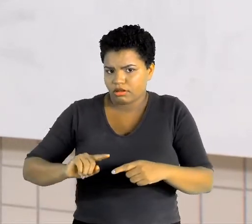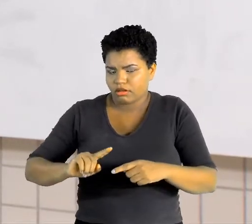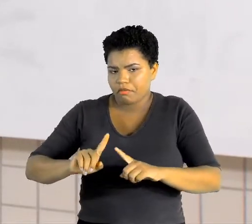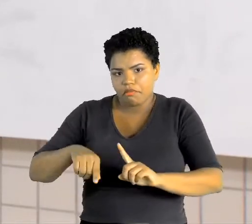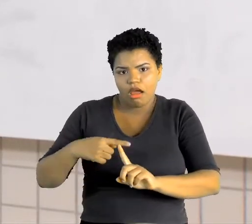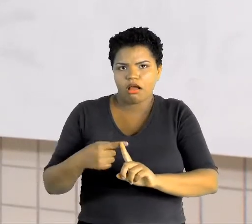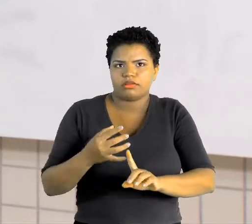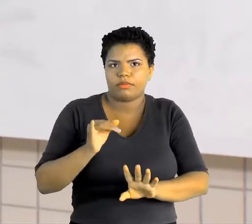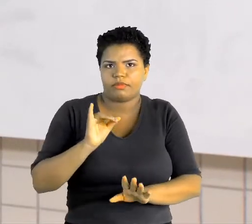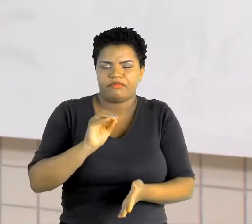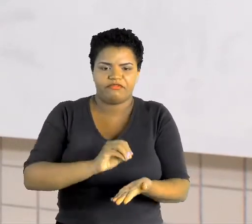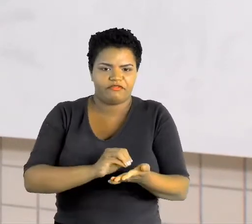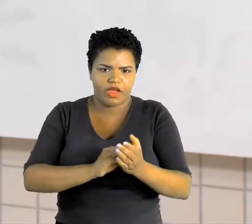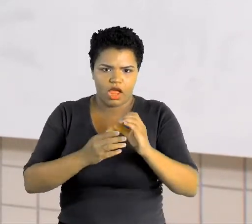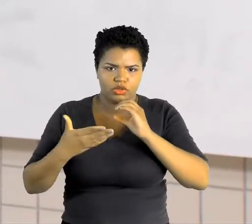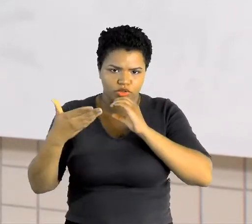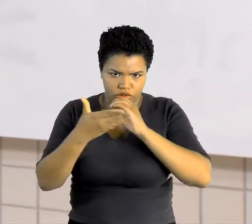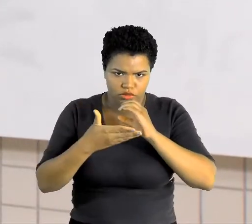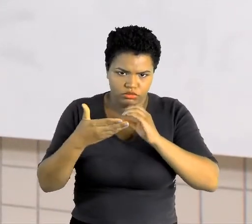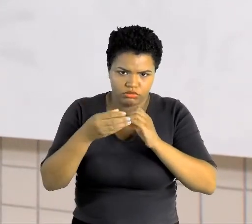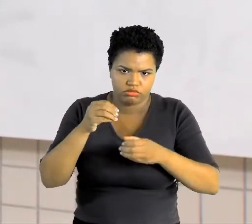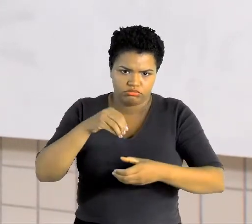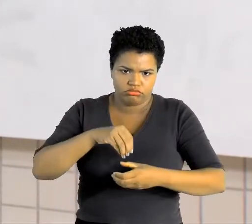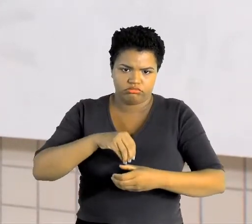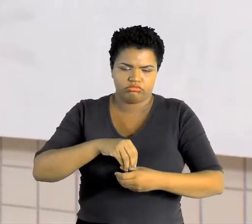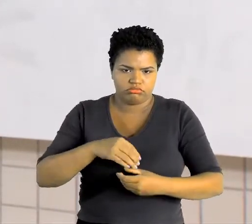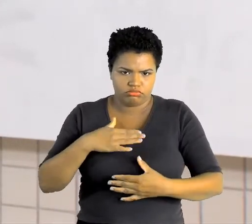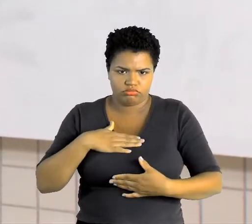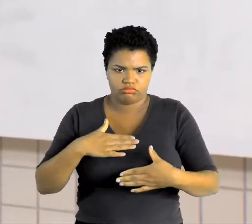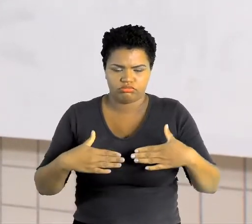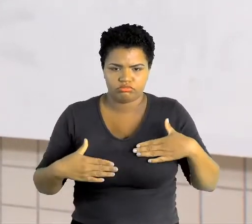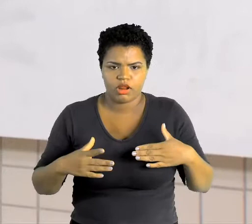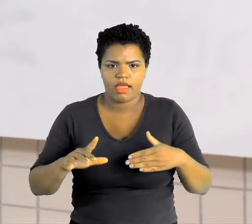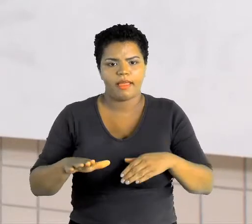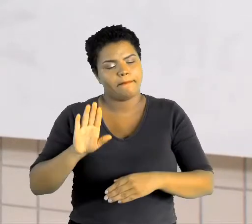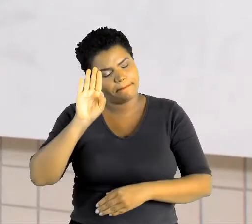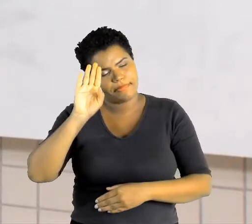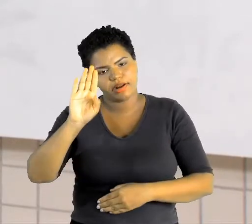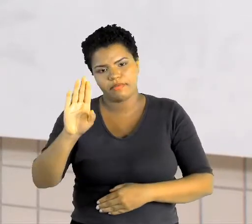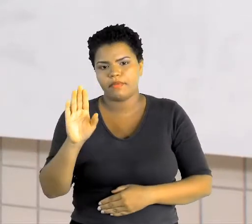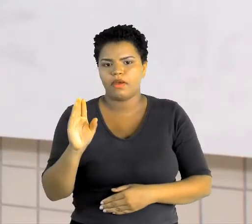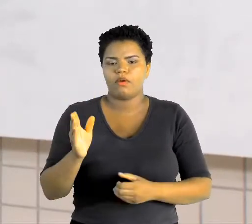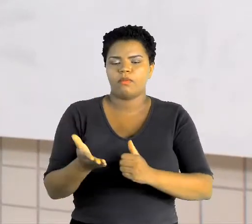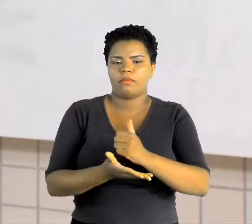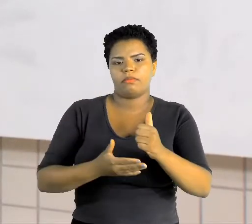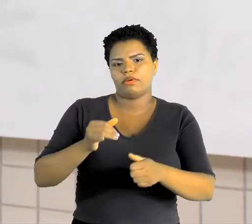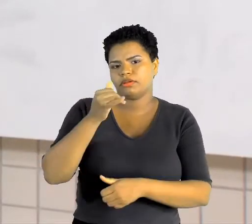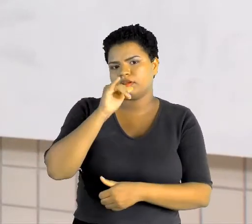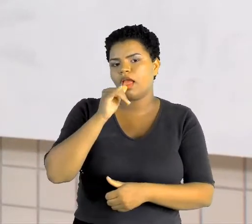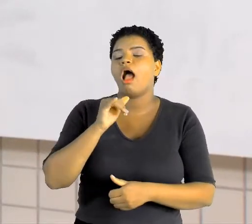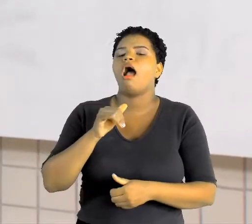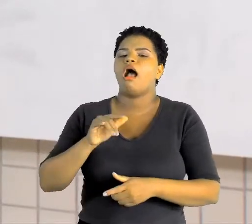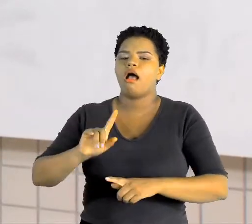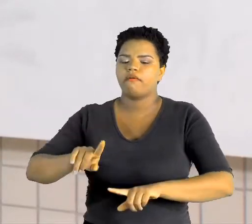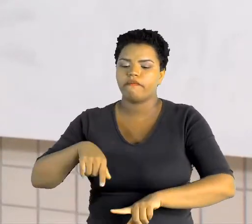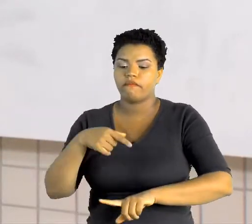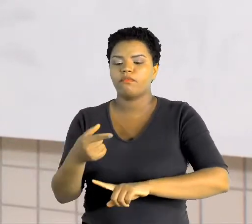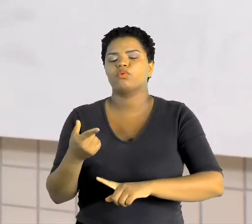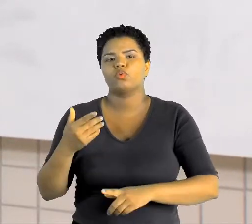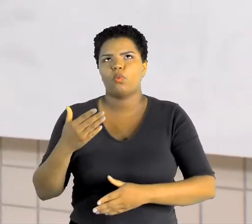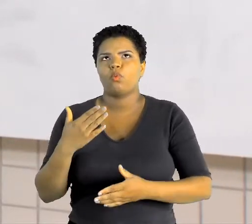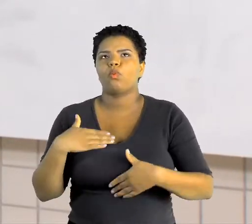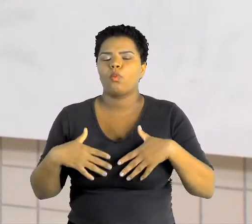falta carboidrato, que é a principal fonte de energia, aí que o nosso corpo vai utilizar das gorduras